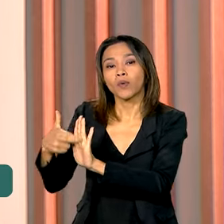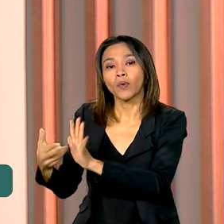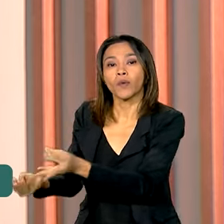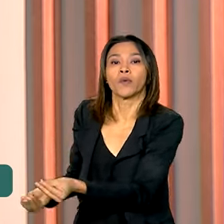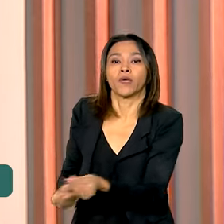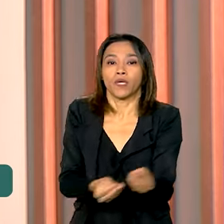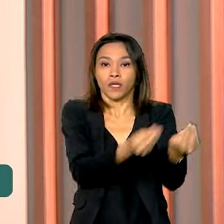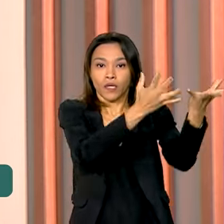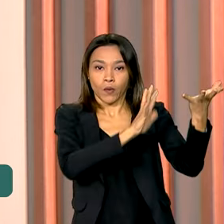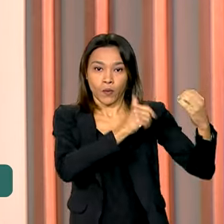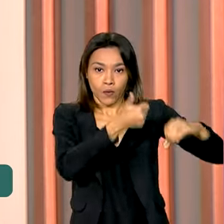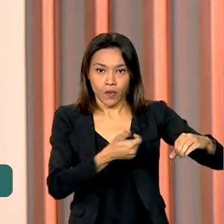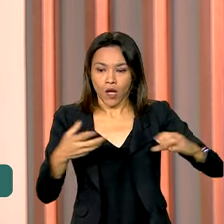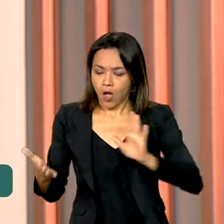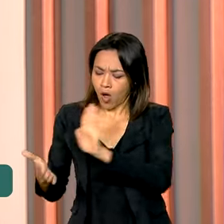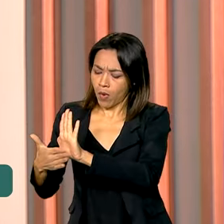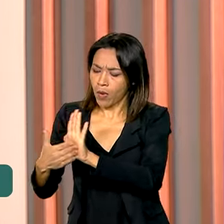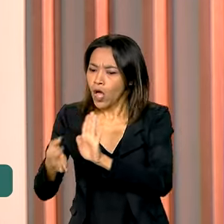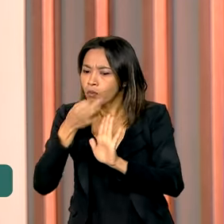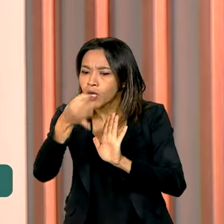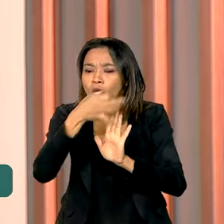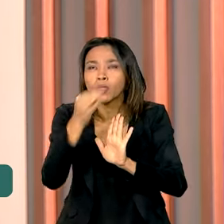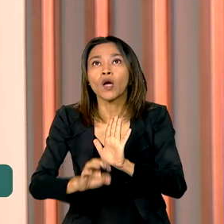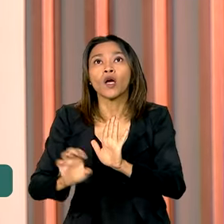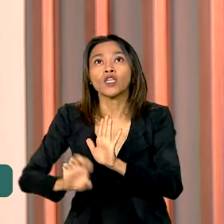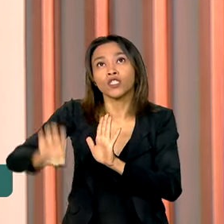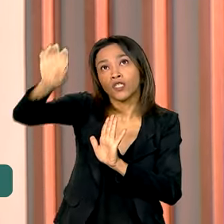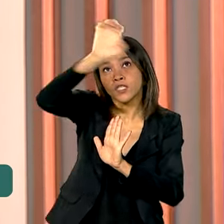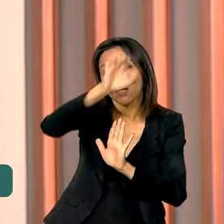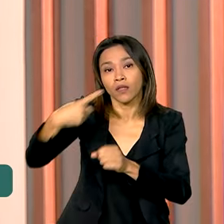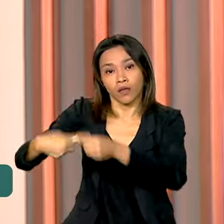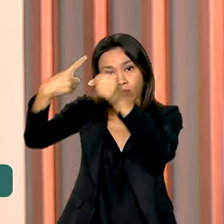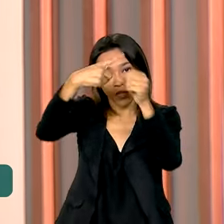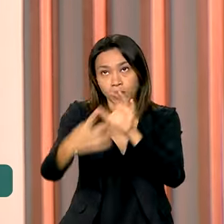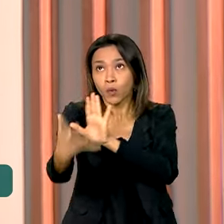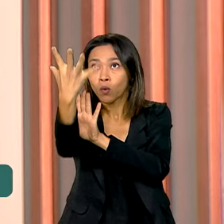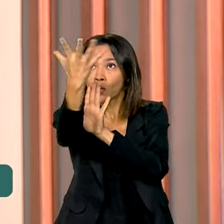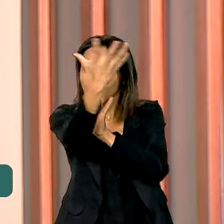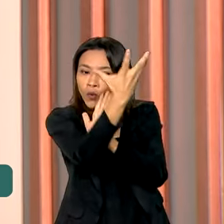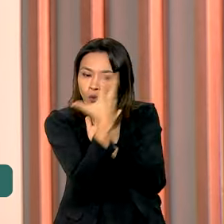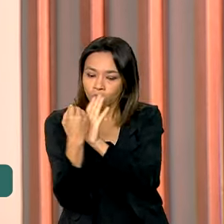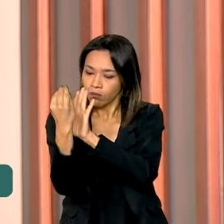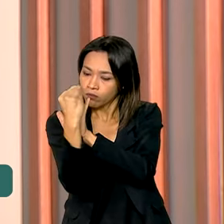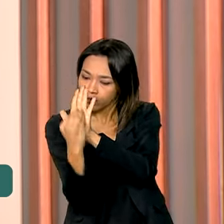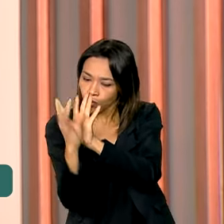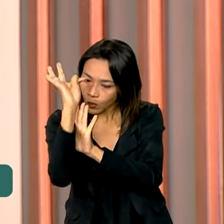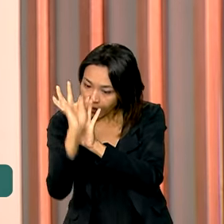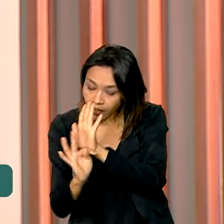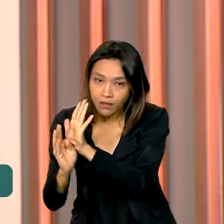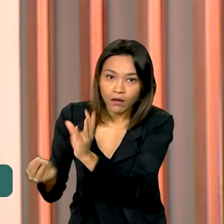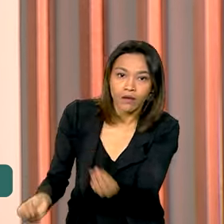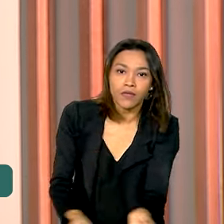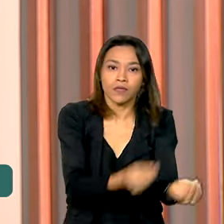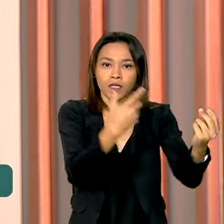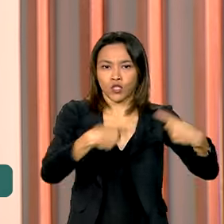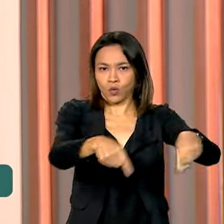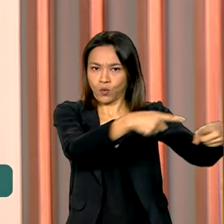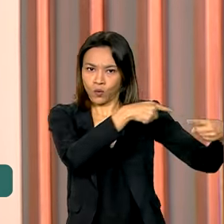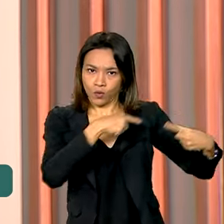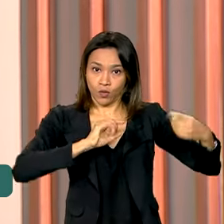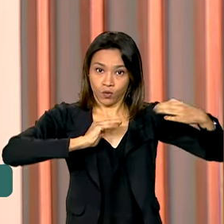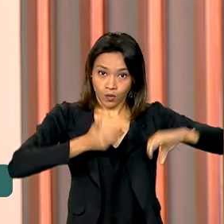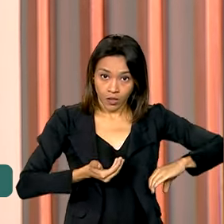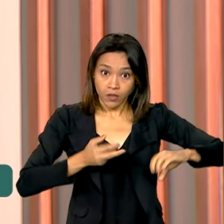Construído com a participação de estados e municípios, o texto agora será discutido pelos parlamentares. Entre os